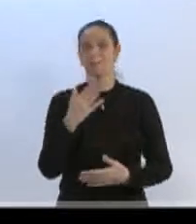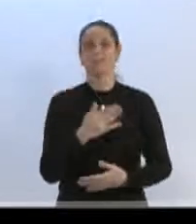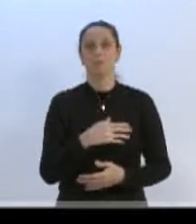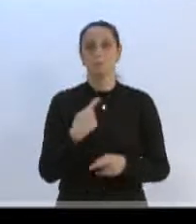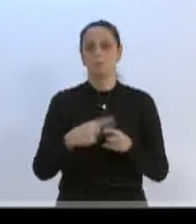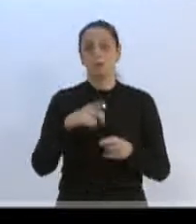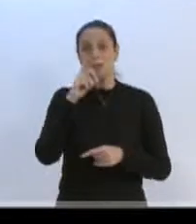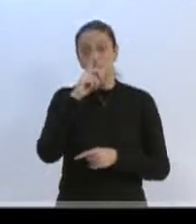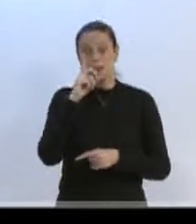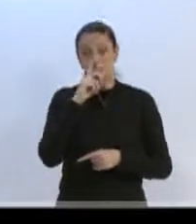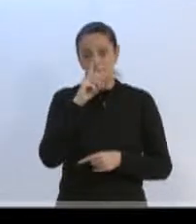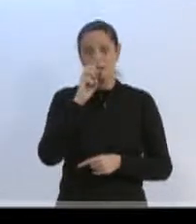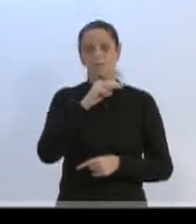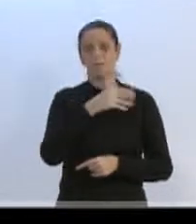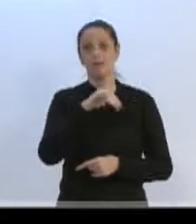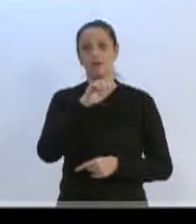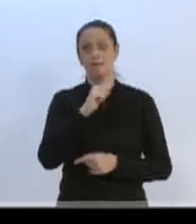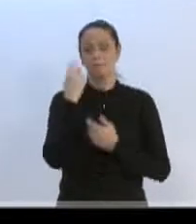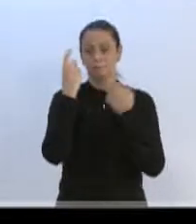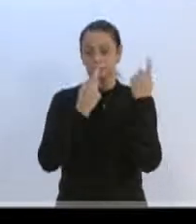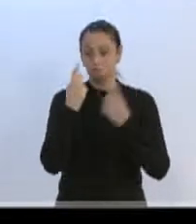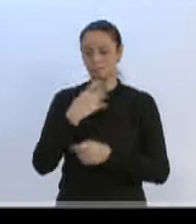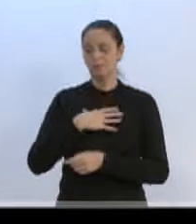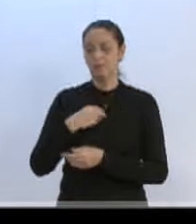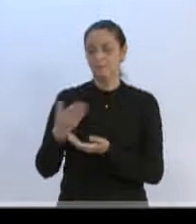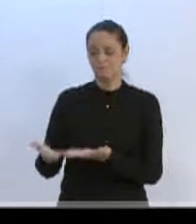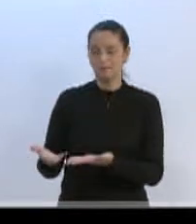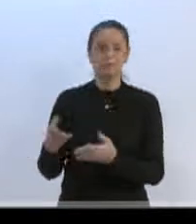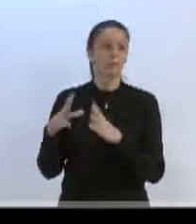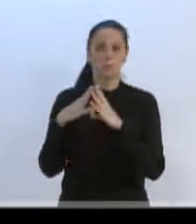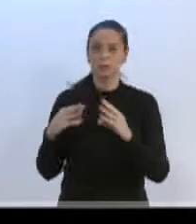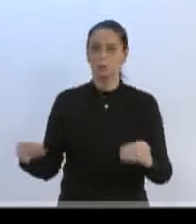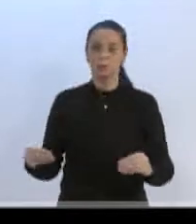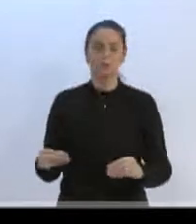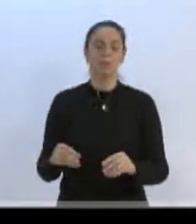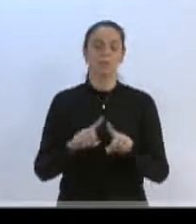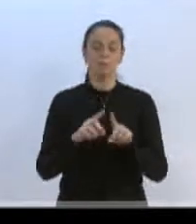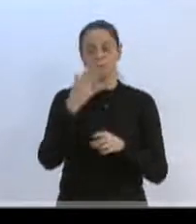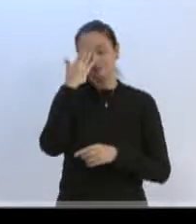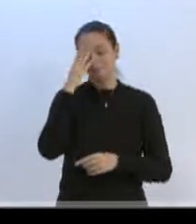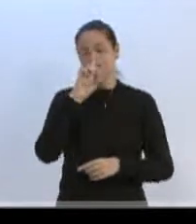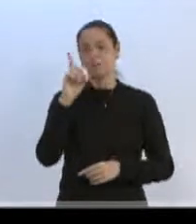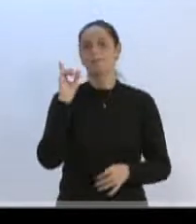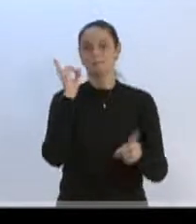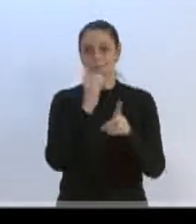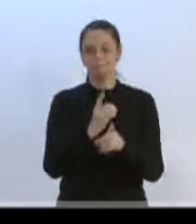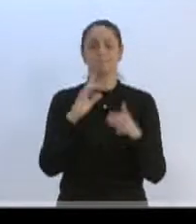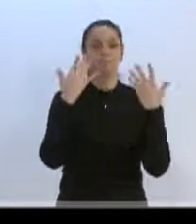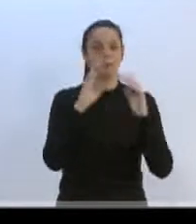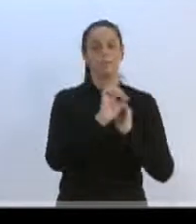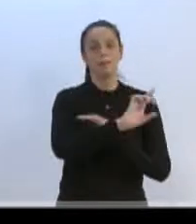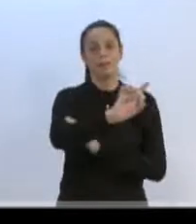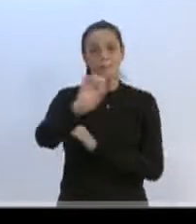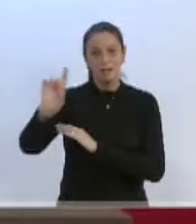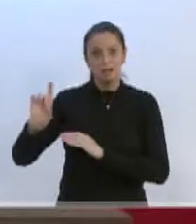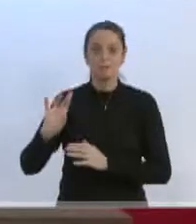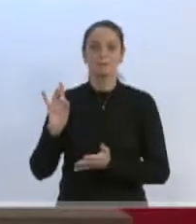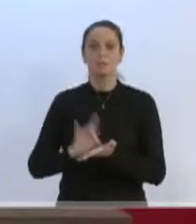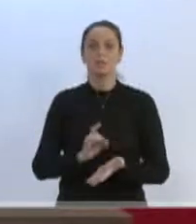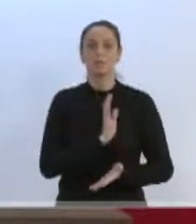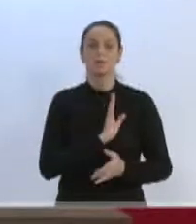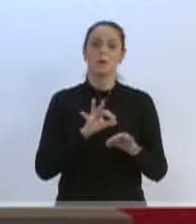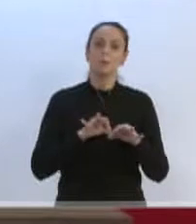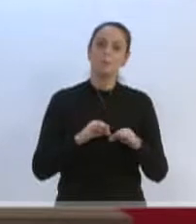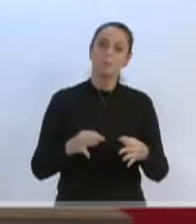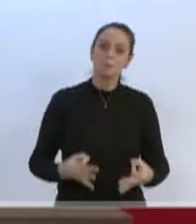Maria Helena, que é a mãe da Jaqueline Andrade. Parabéns a cada um de vocês, que teve a humildade